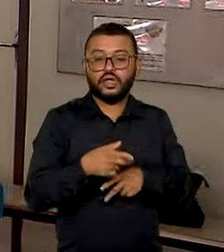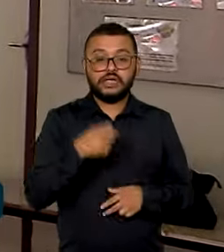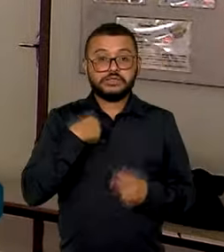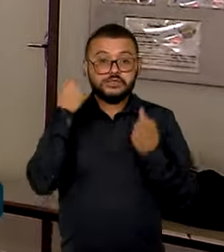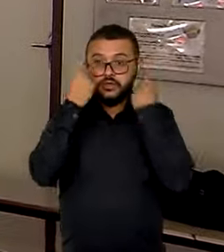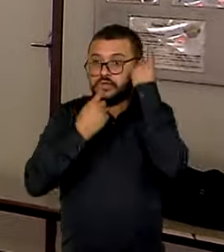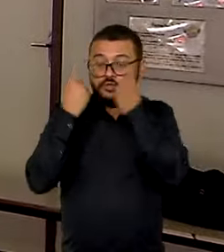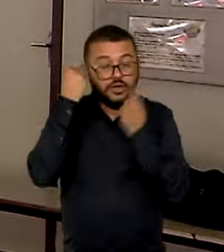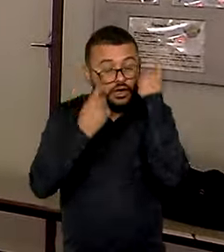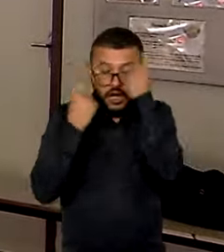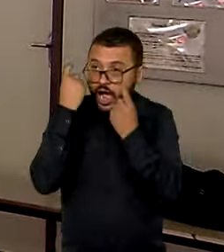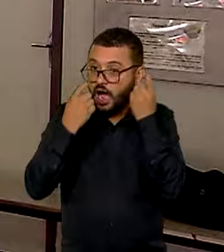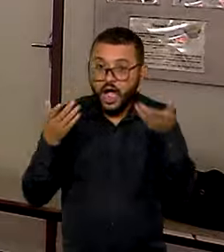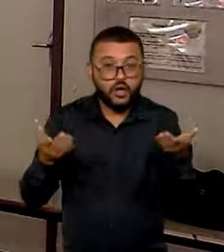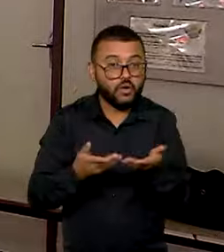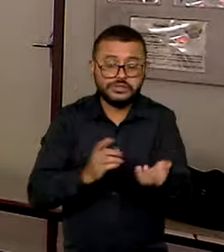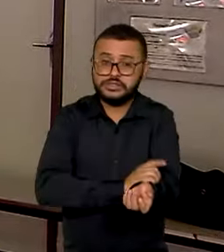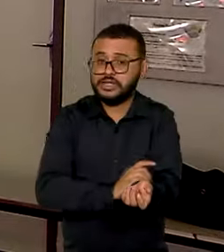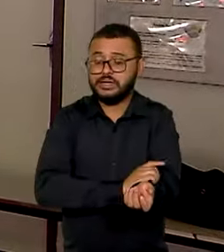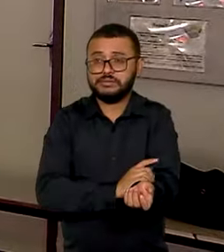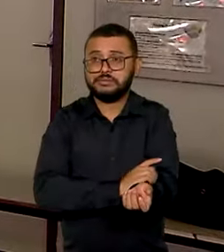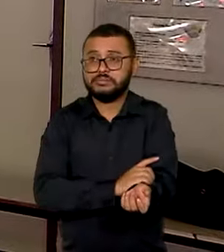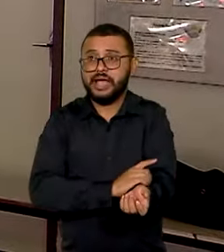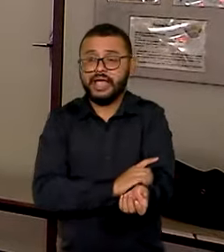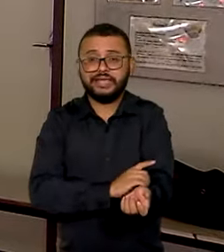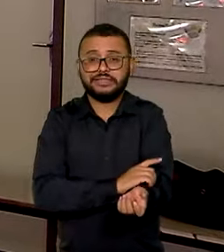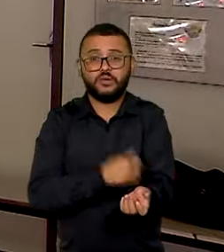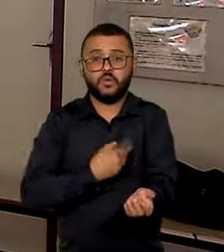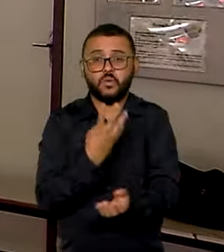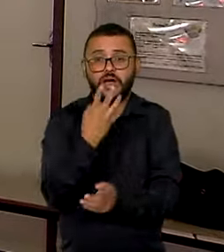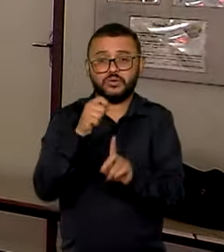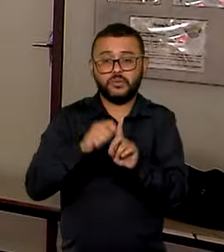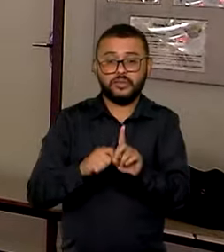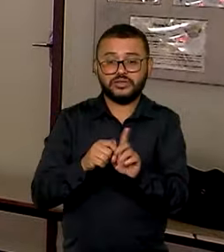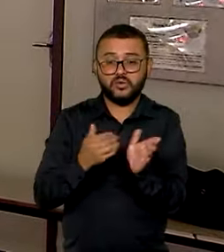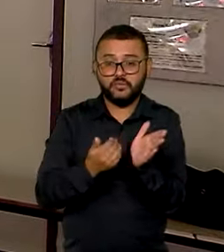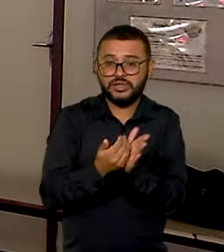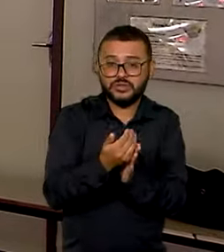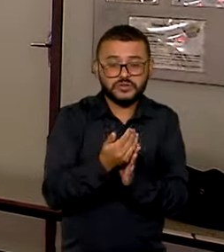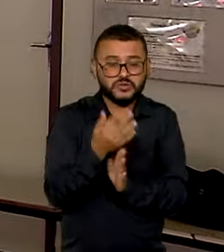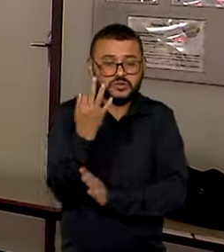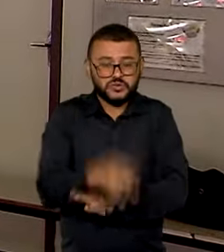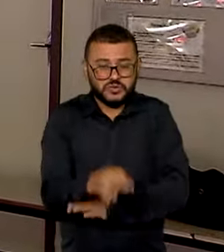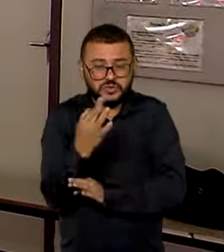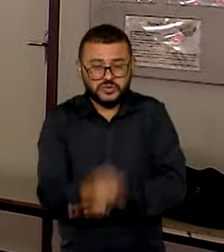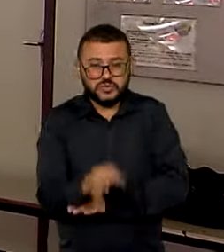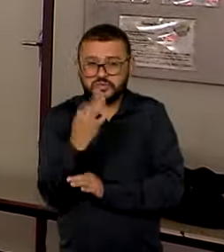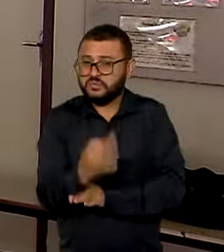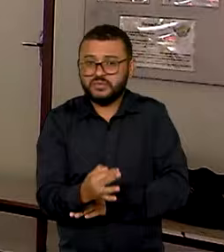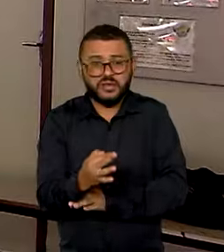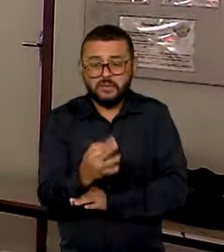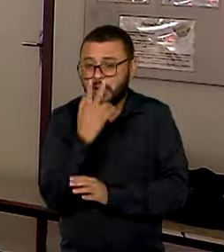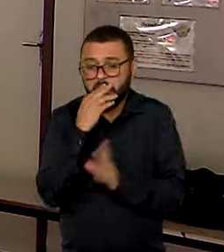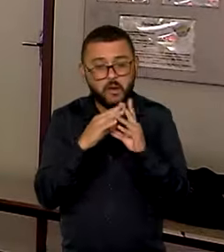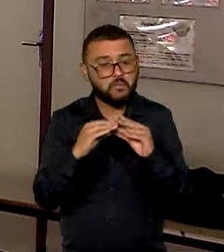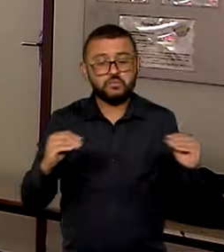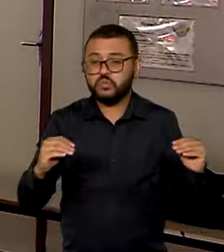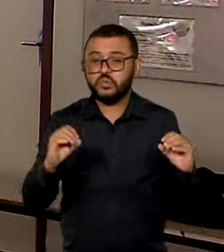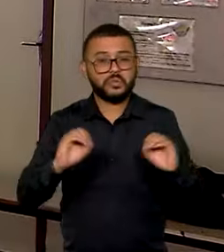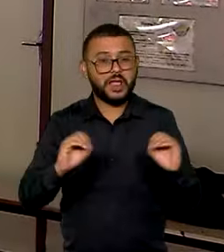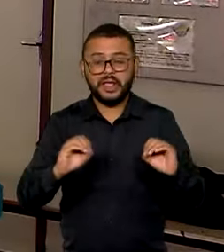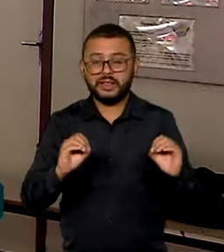preocupado com essa diabetes, porque já tem quatro meses que gerou essa ferida e não tem tido, assim,